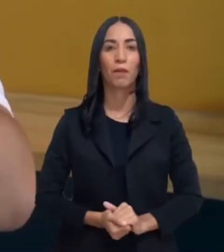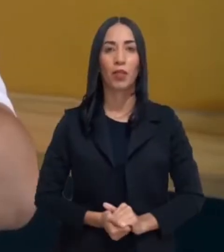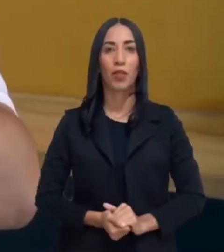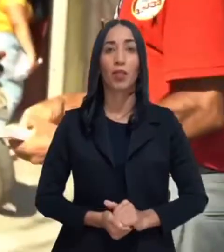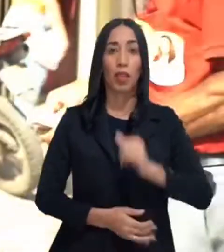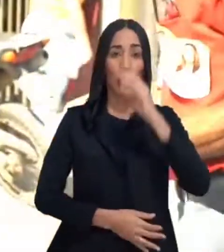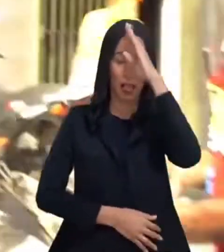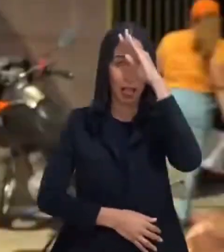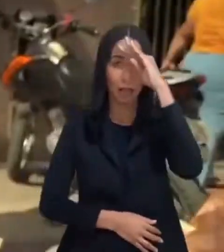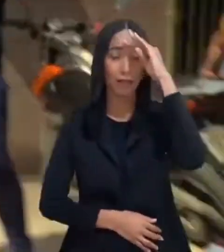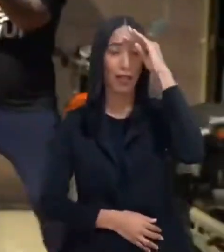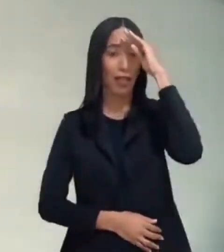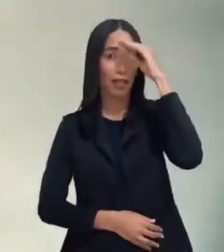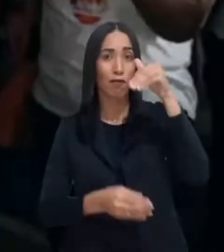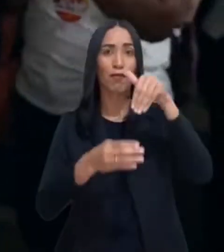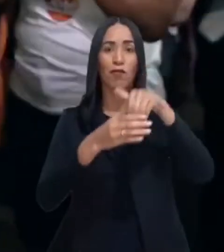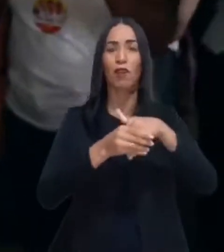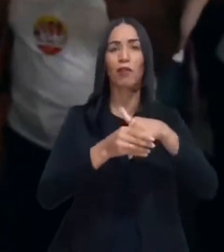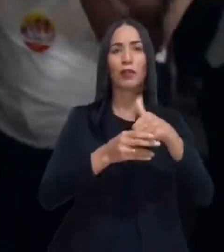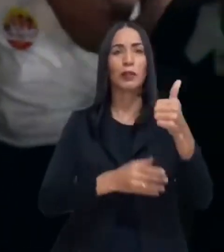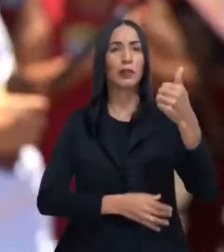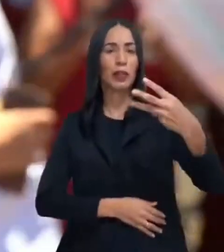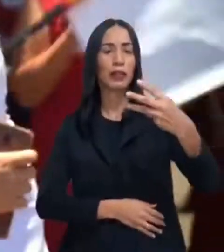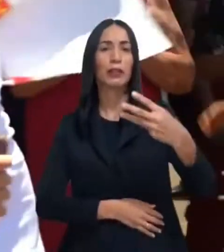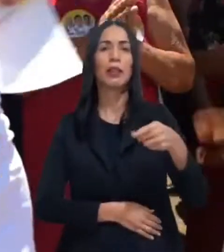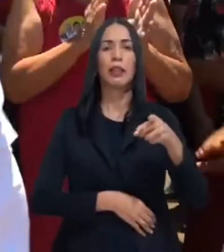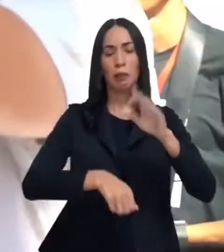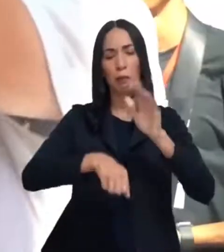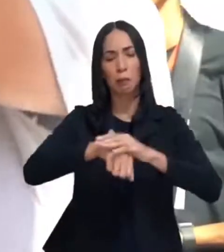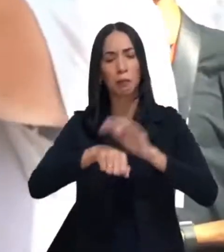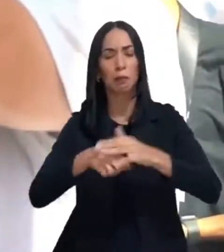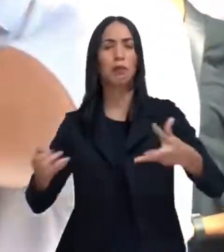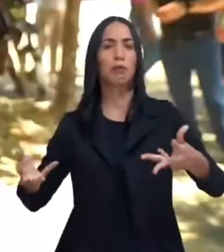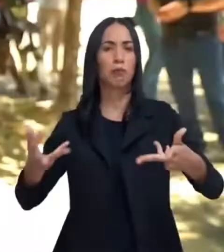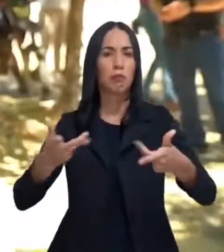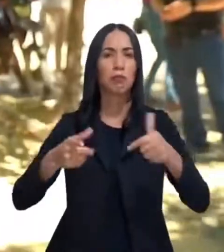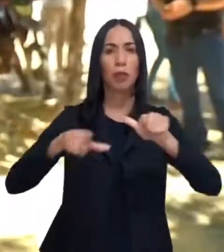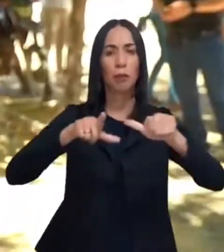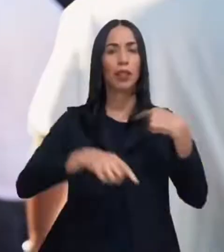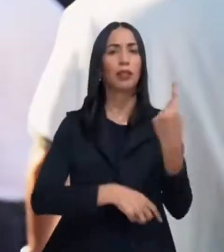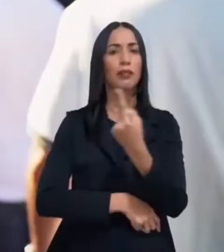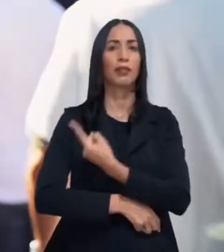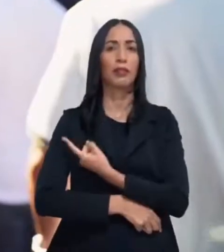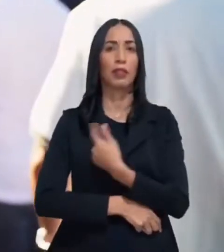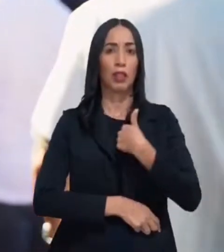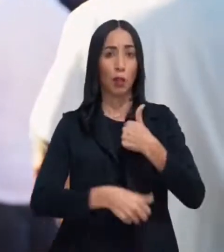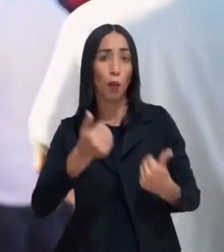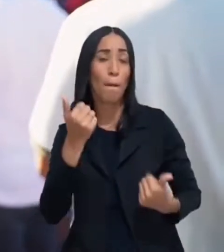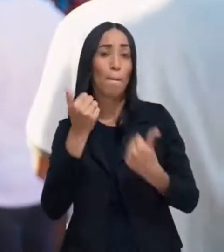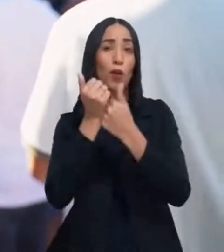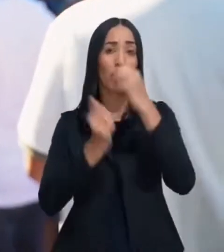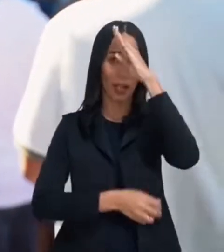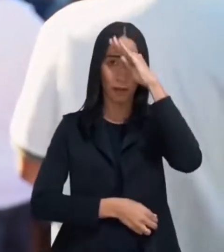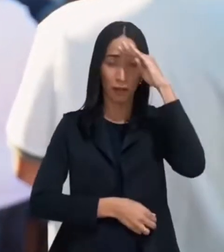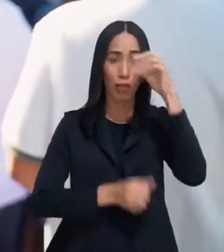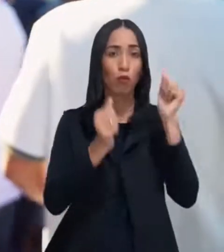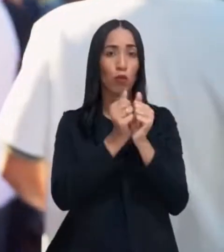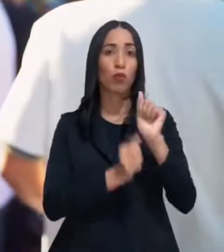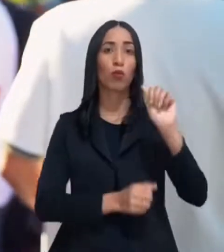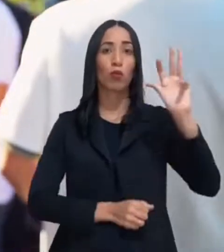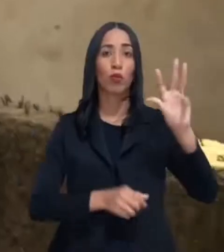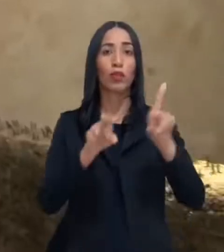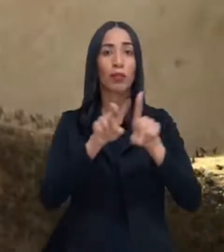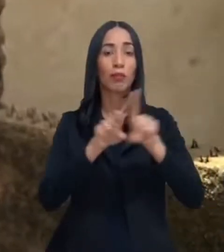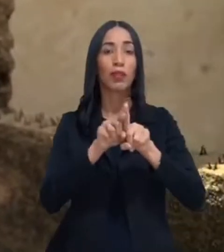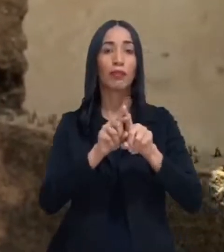Chama. É Rafael Fonteles, esse é competente, vai trabalhar pela gente. Eu estou com o Rafael Weston Dias